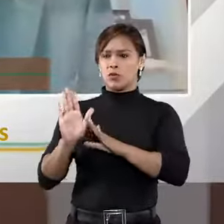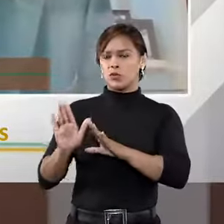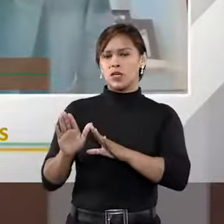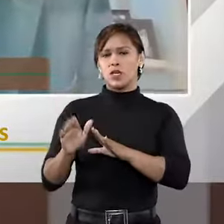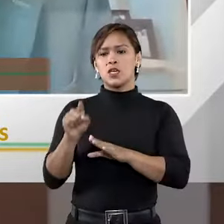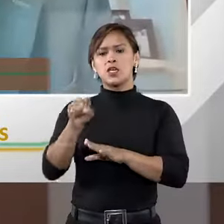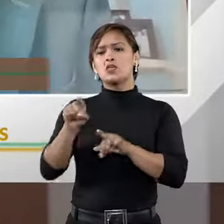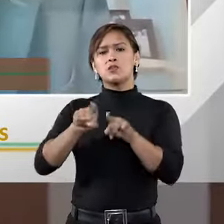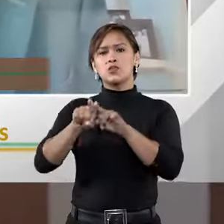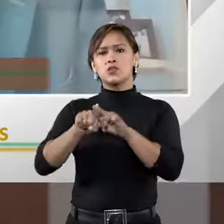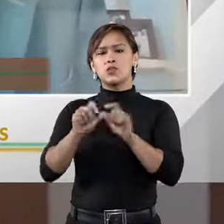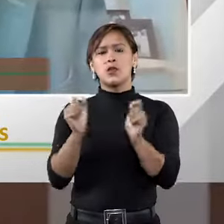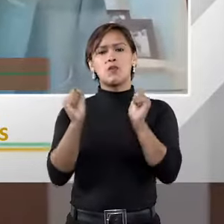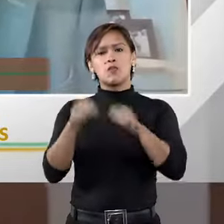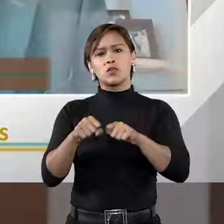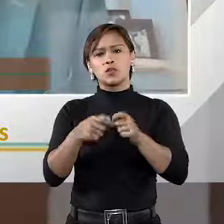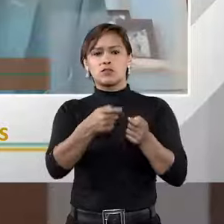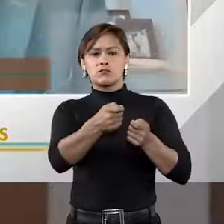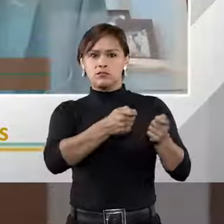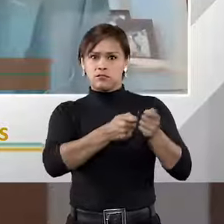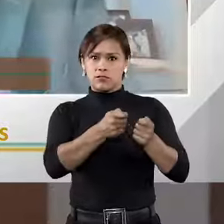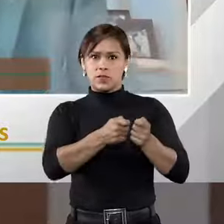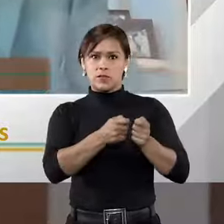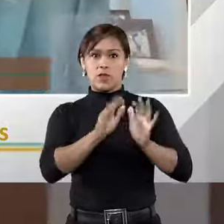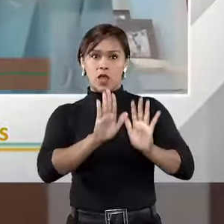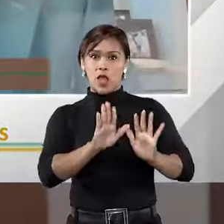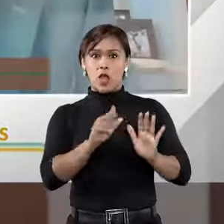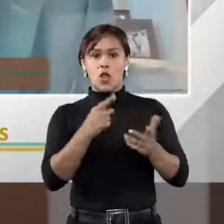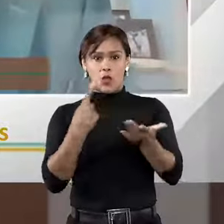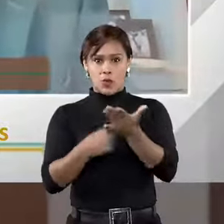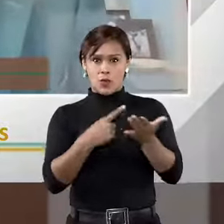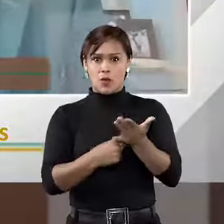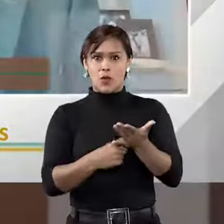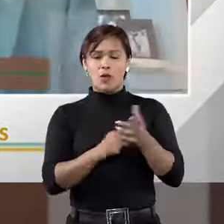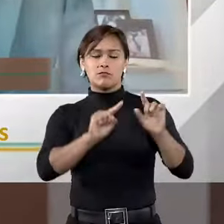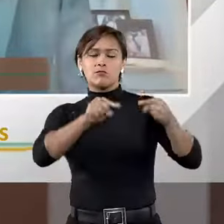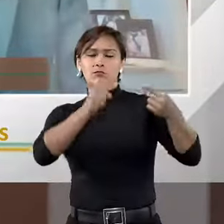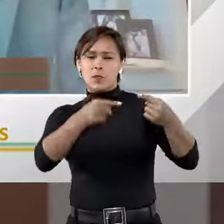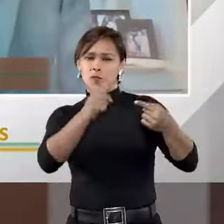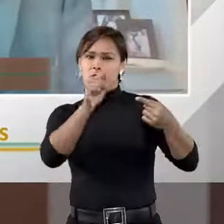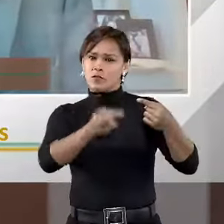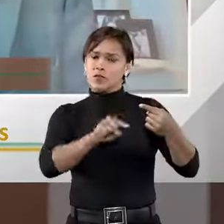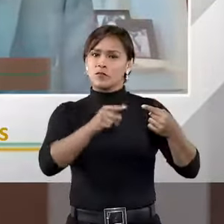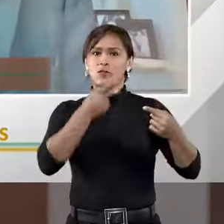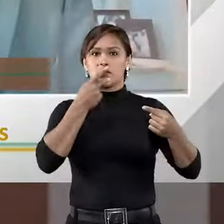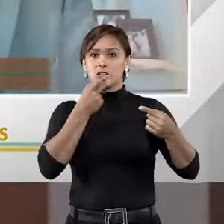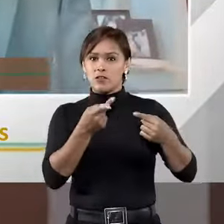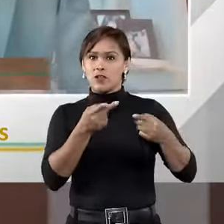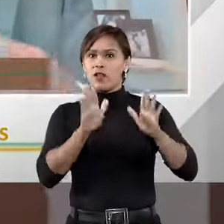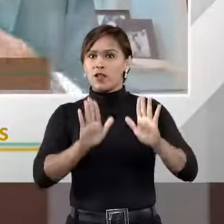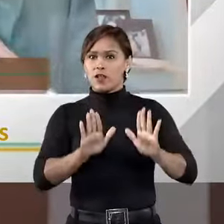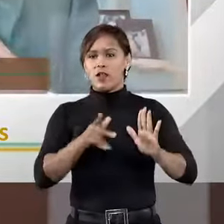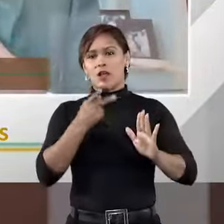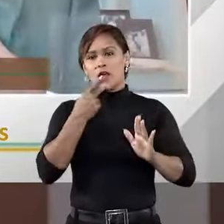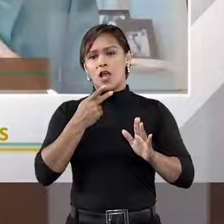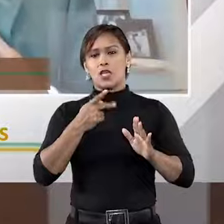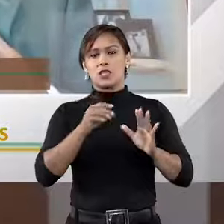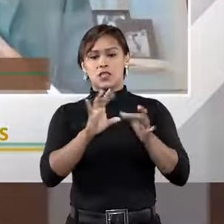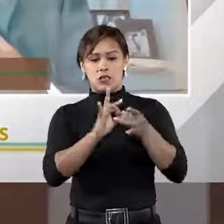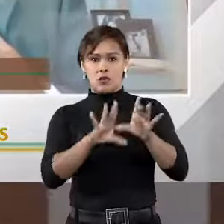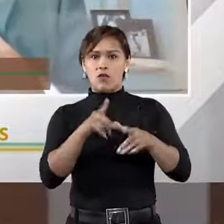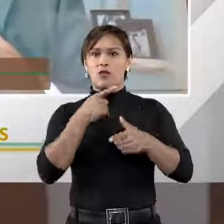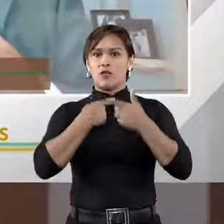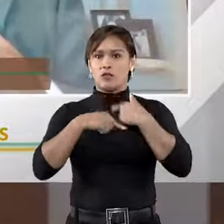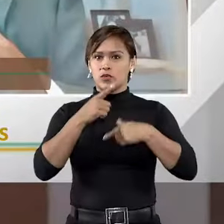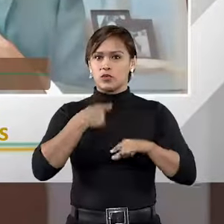Ricardo fosse o nosso árbitro? Aqui eu estou indo longe, estou fazendo uma provocação, mas eu diria o seguinte. No exercício da autonomia da